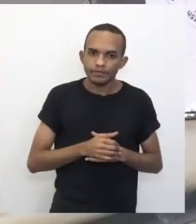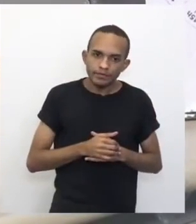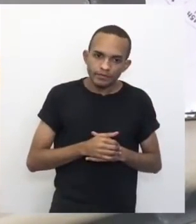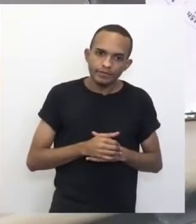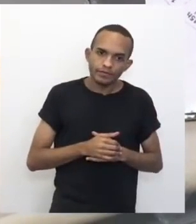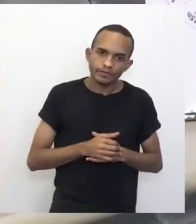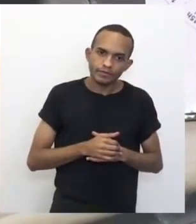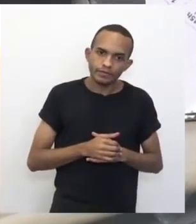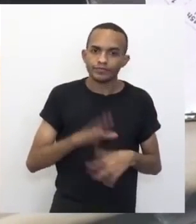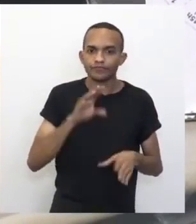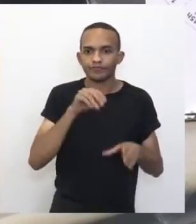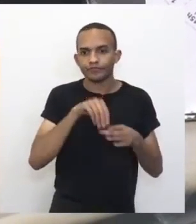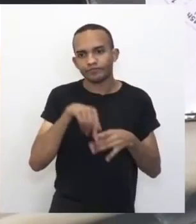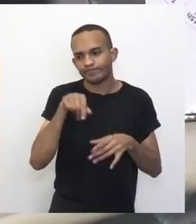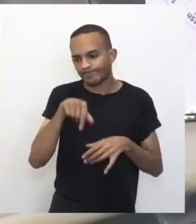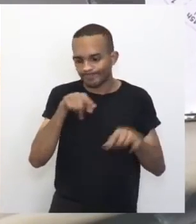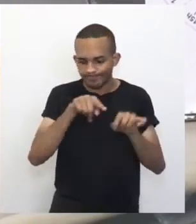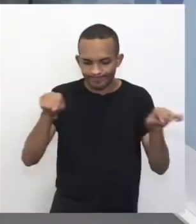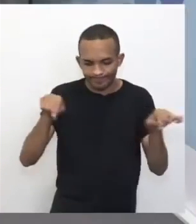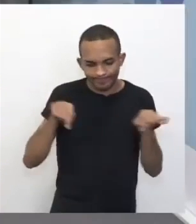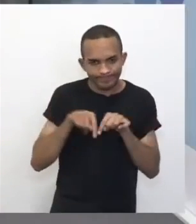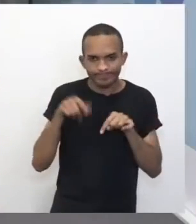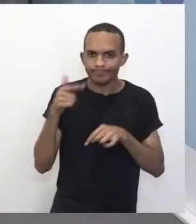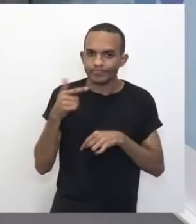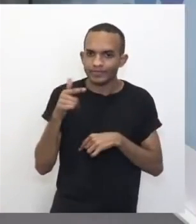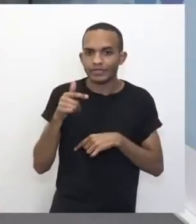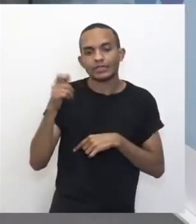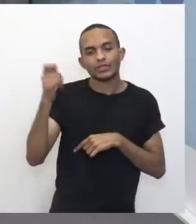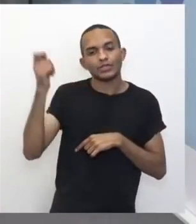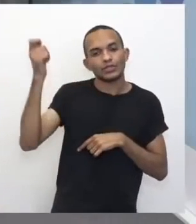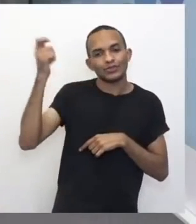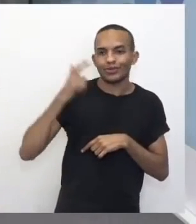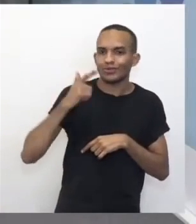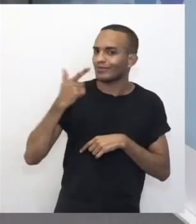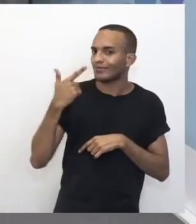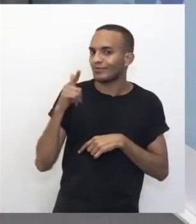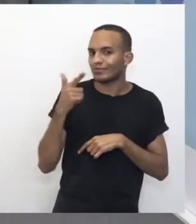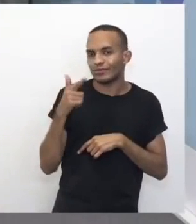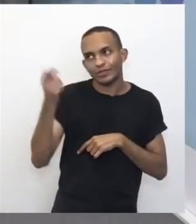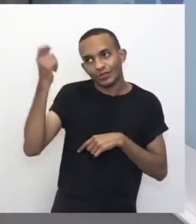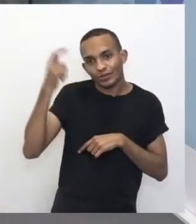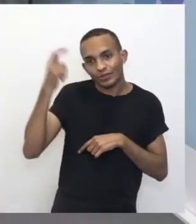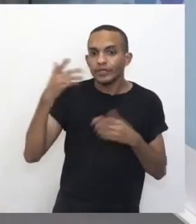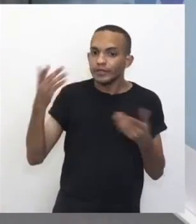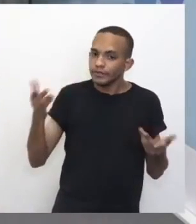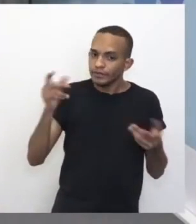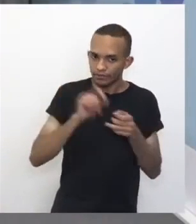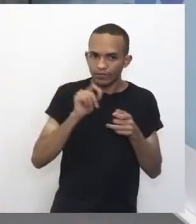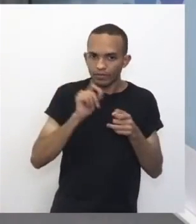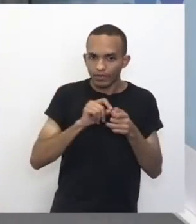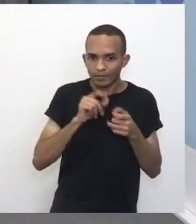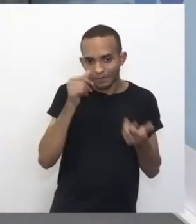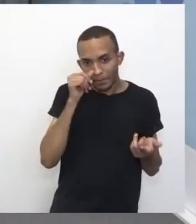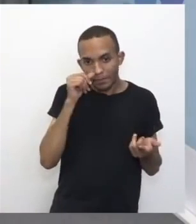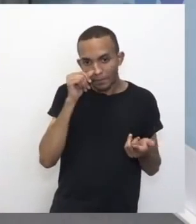Aí, dentro do estúdio não tem sol. Ele vai ser o sol. Dentro do estúdio não tem sol. Então, o que que eu fiz aqui, ó?